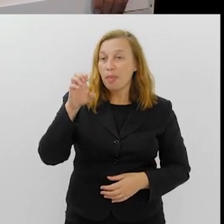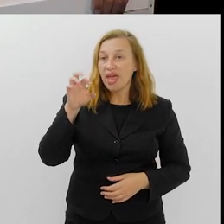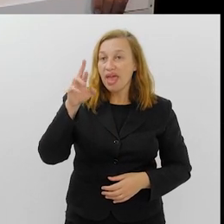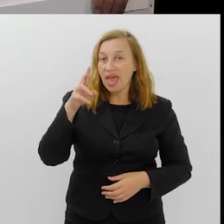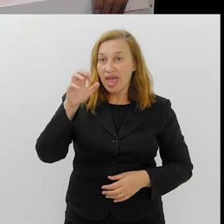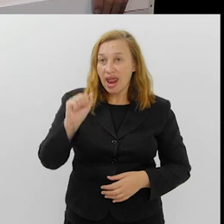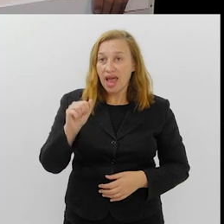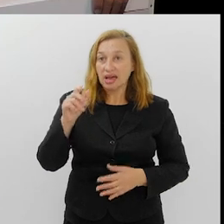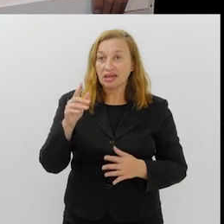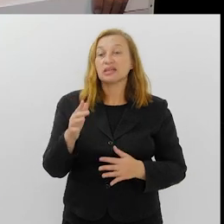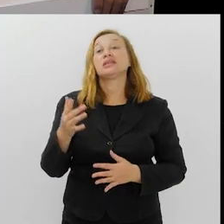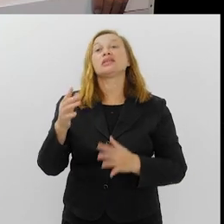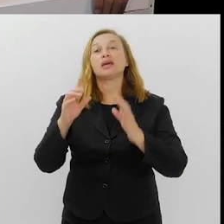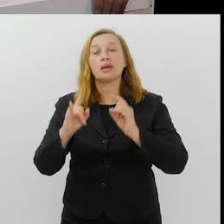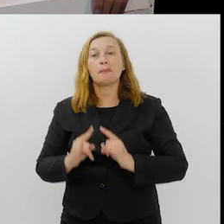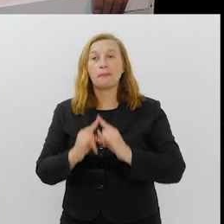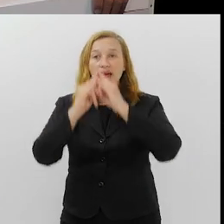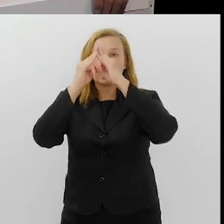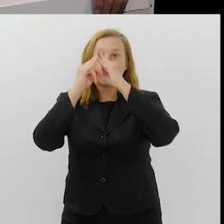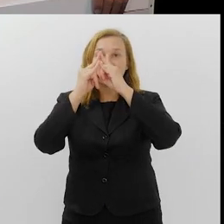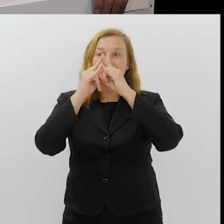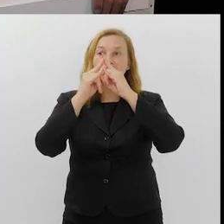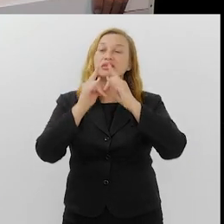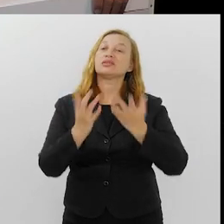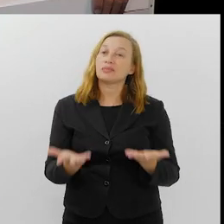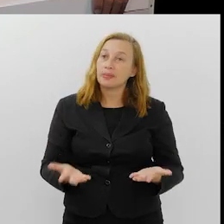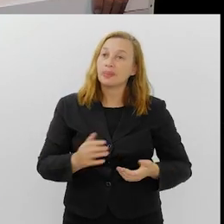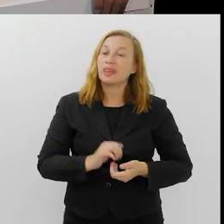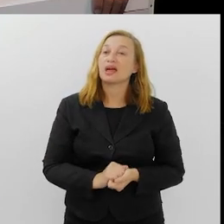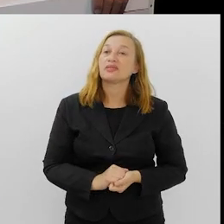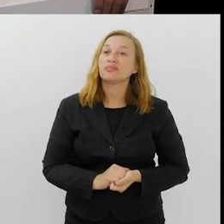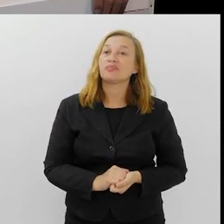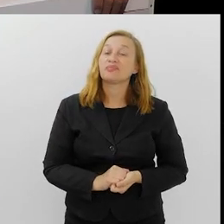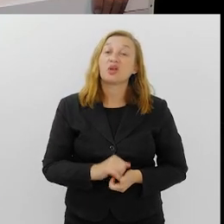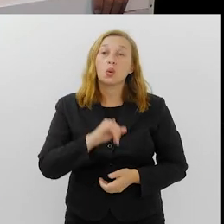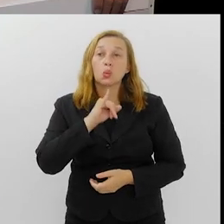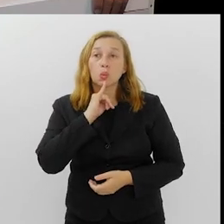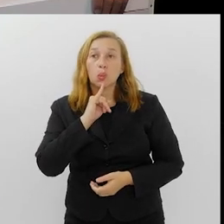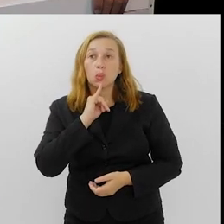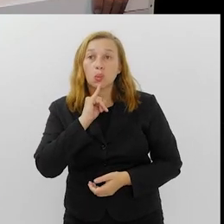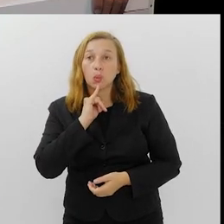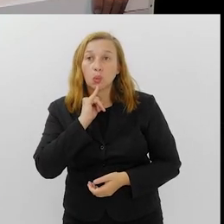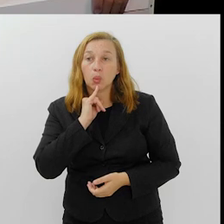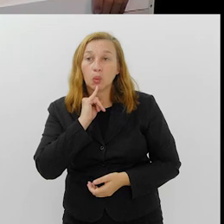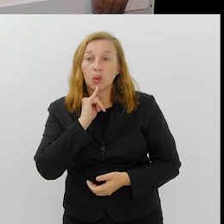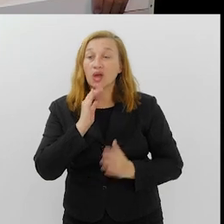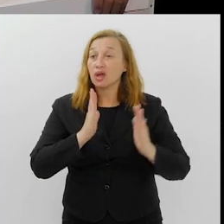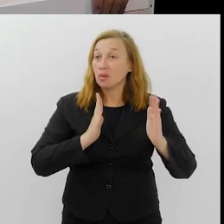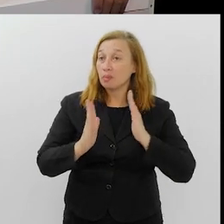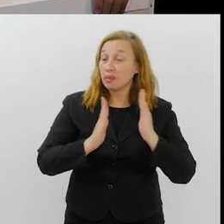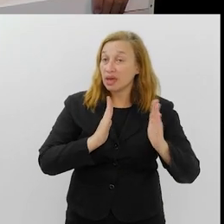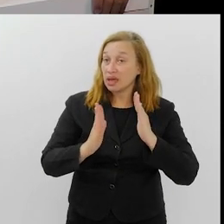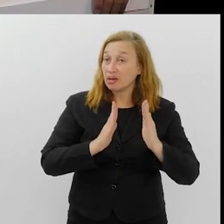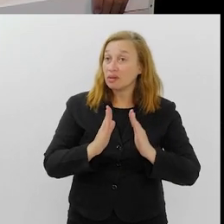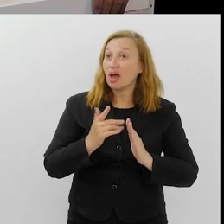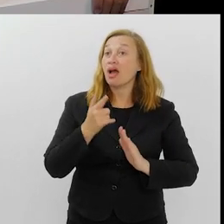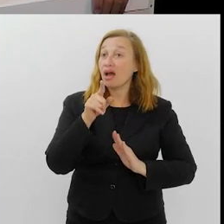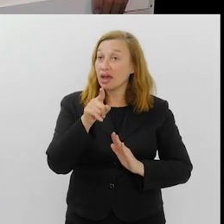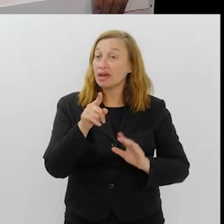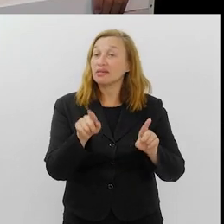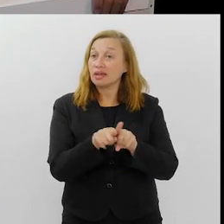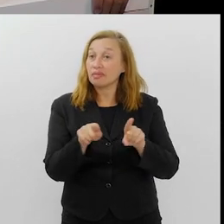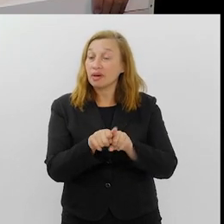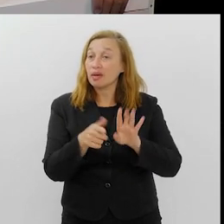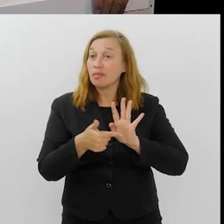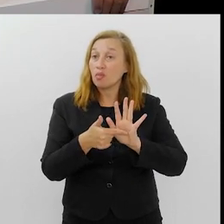foi feita essa exposição. Então, foi um sucesso absoluto. A relevância do Carnaval. infelizmente, pegou o período do... Aí também,